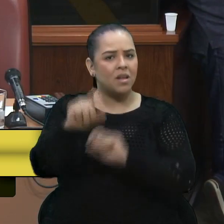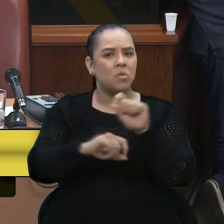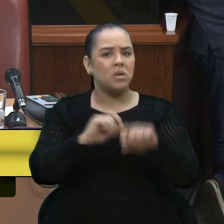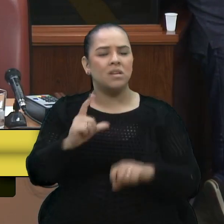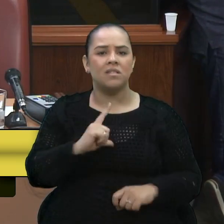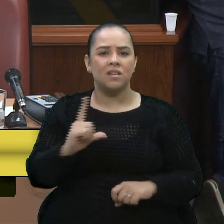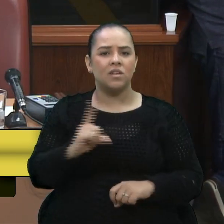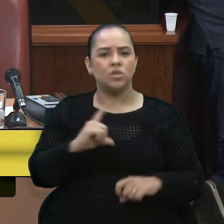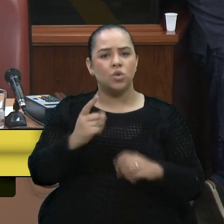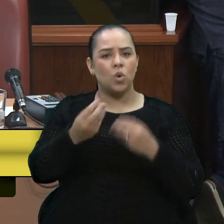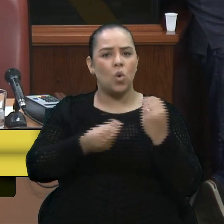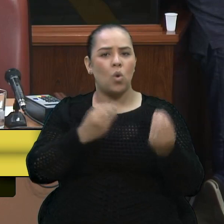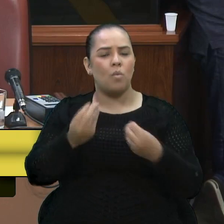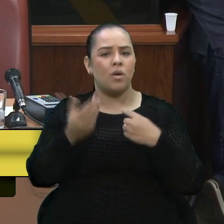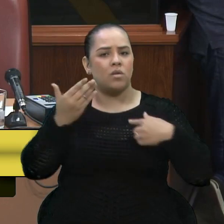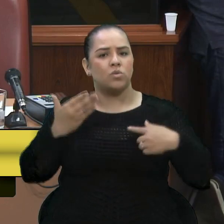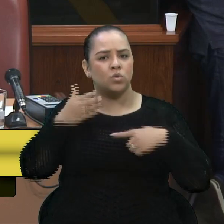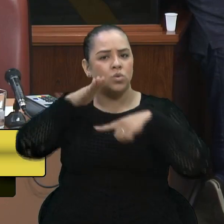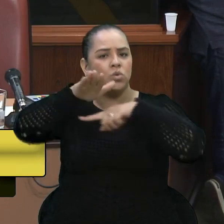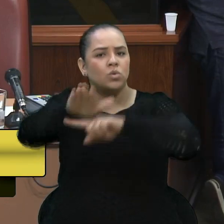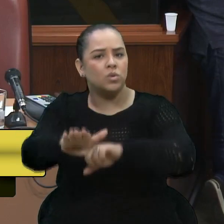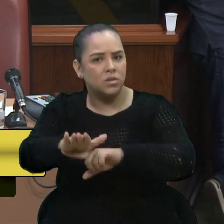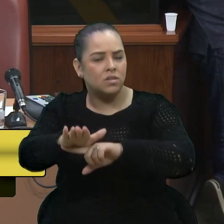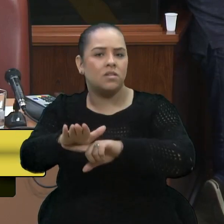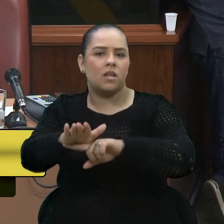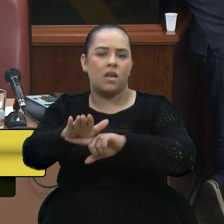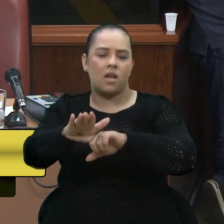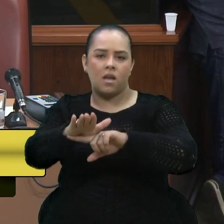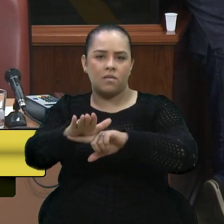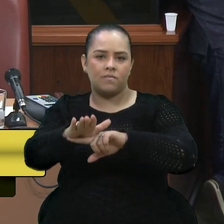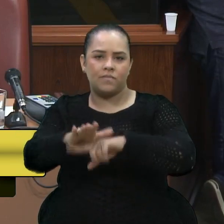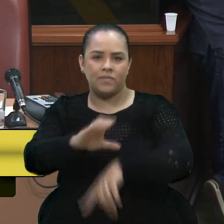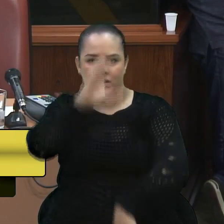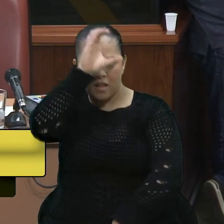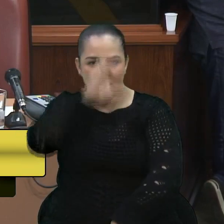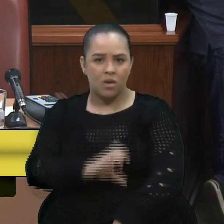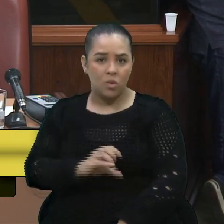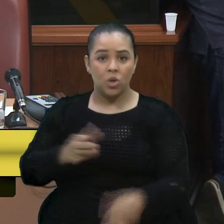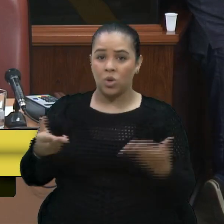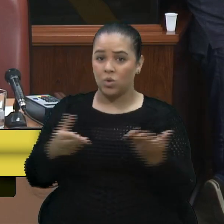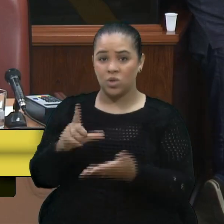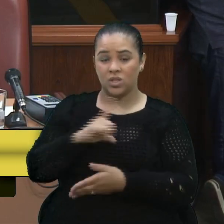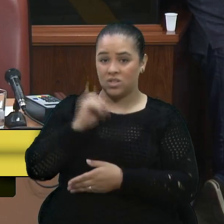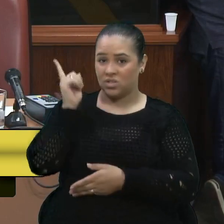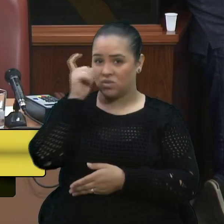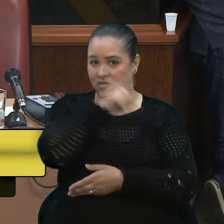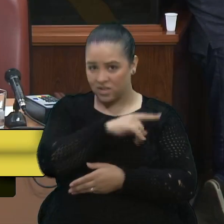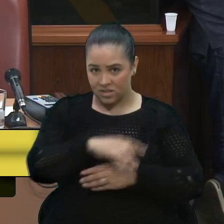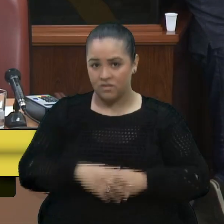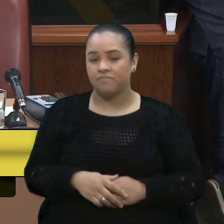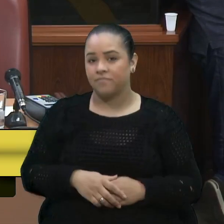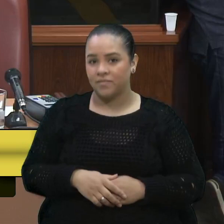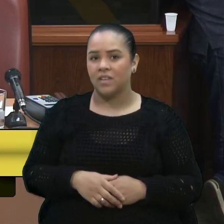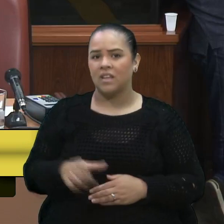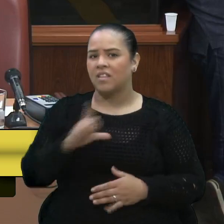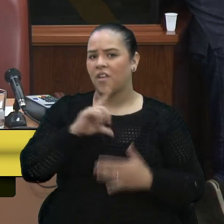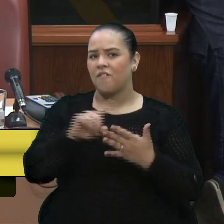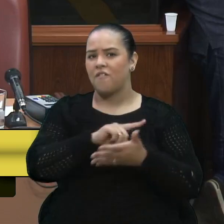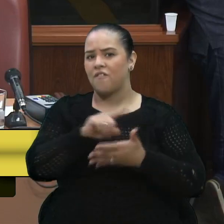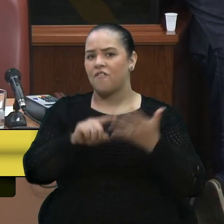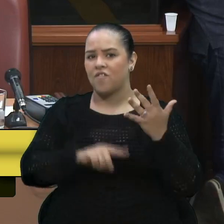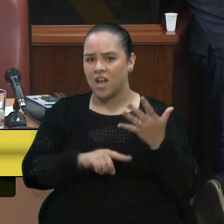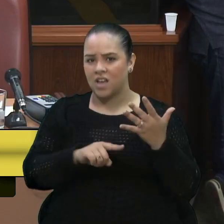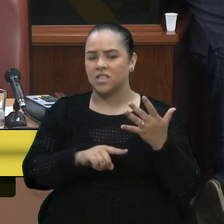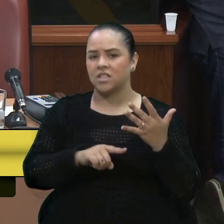políticas públicas para auxiliar os cidadãos que hoje estão com essa dificuldade e são inúmeras as famílias. Eu, como